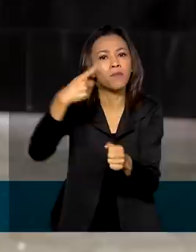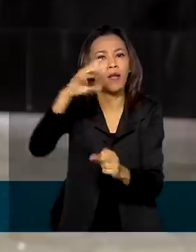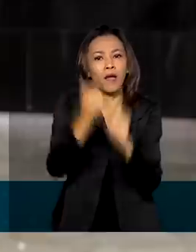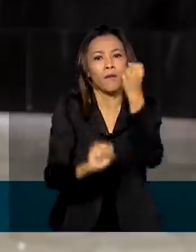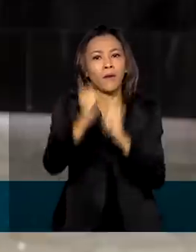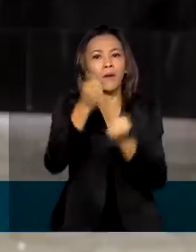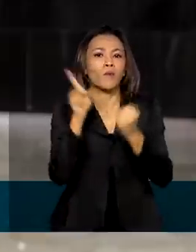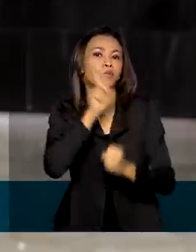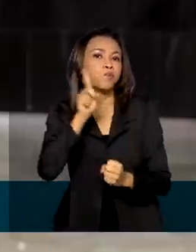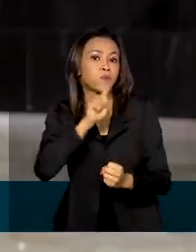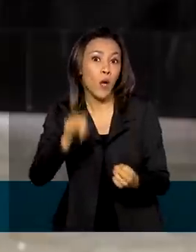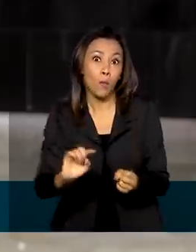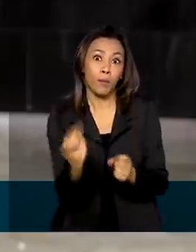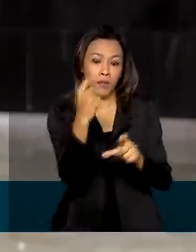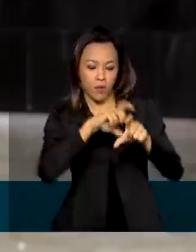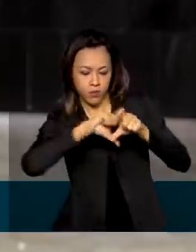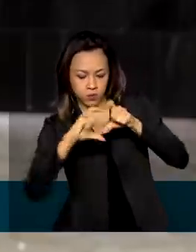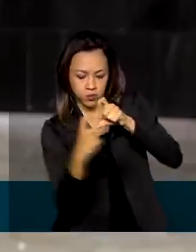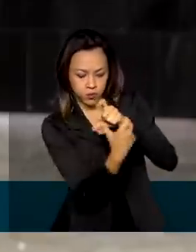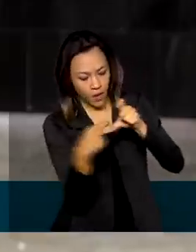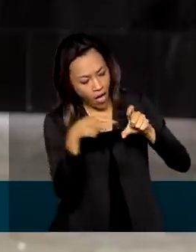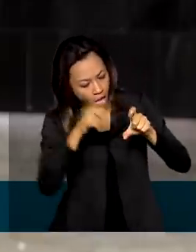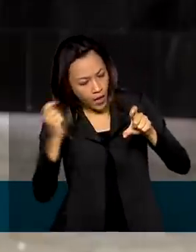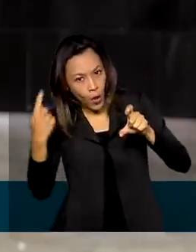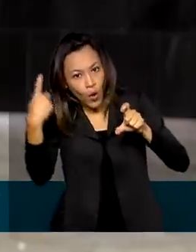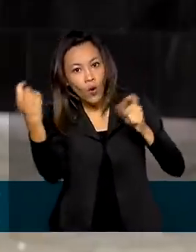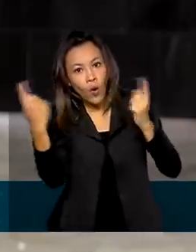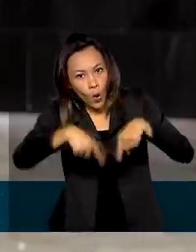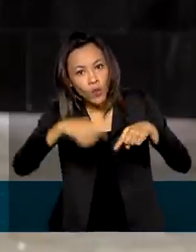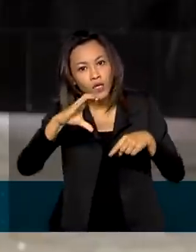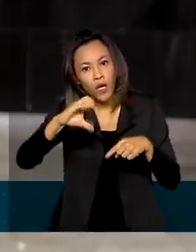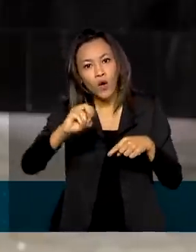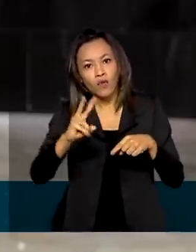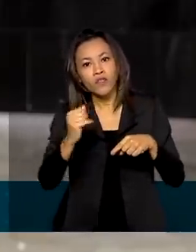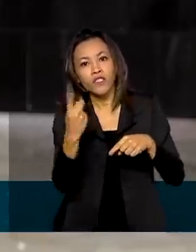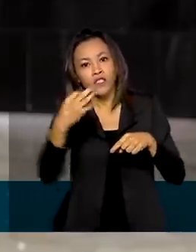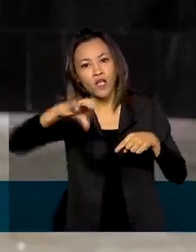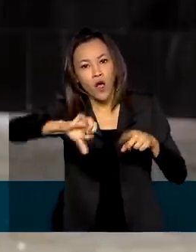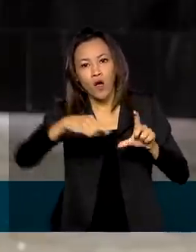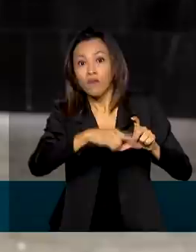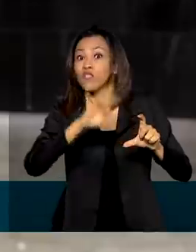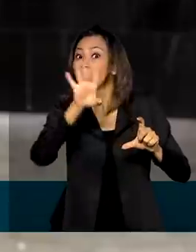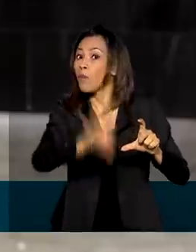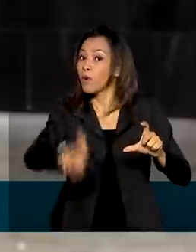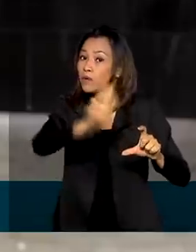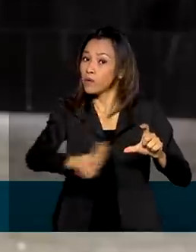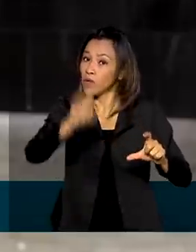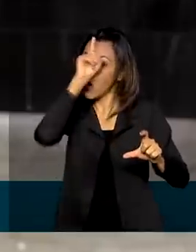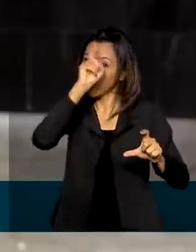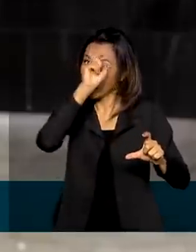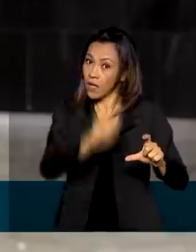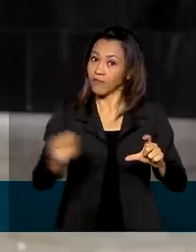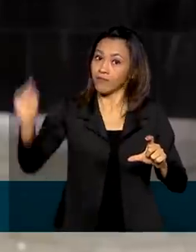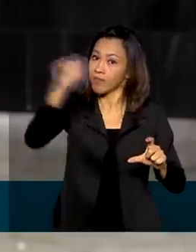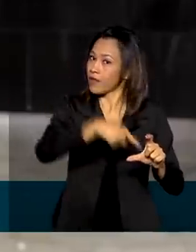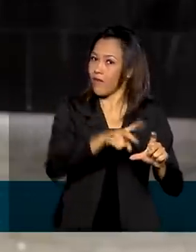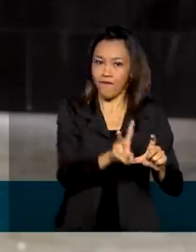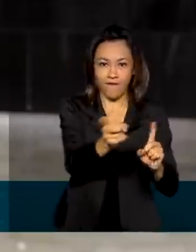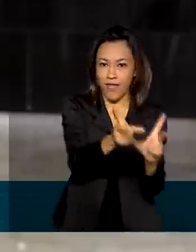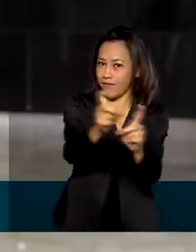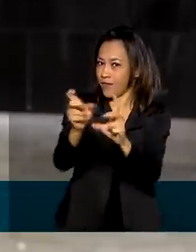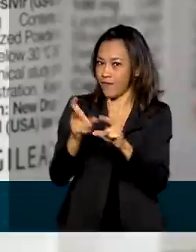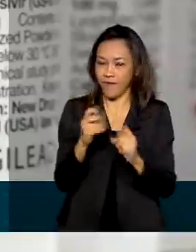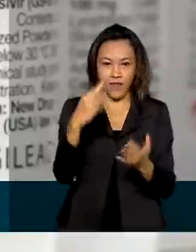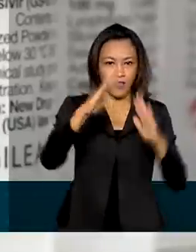primeiro a ter em bula indicação contra a Covid-19. E o uso está restrito a hospitais, portanto, não será vendido em